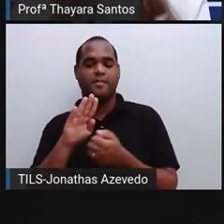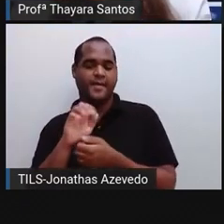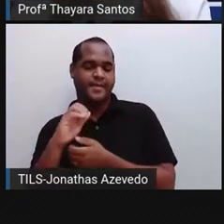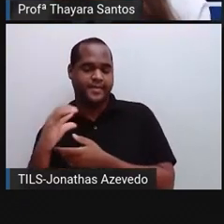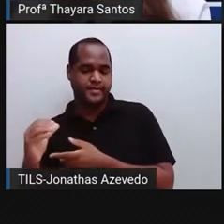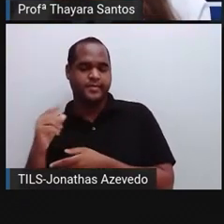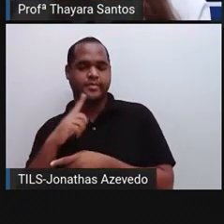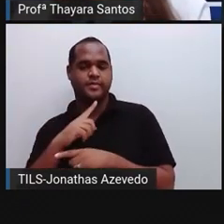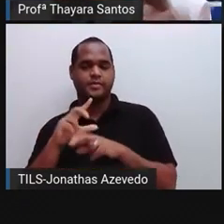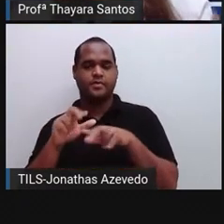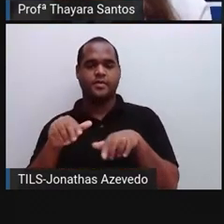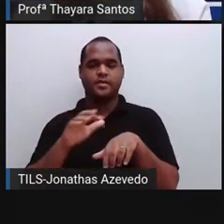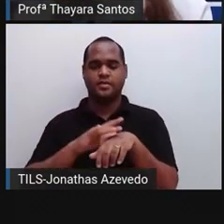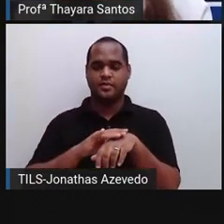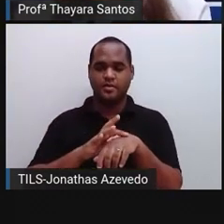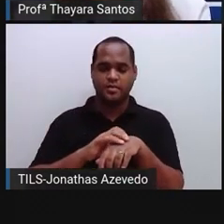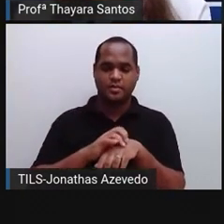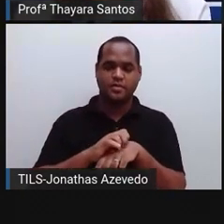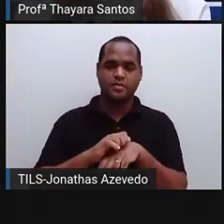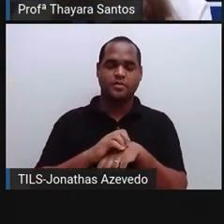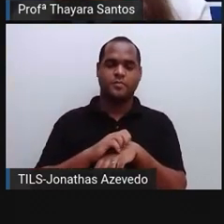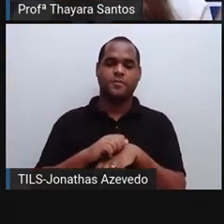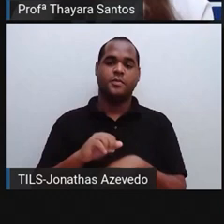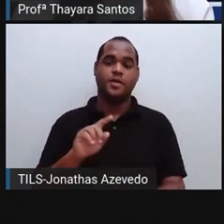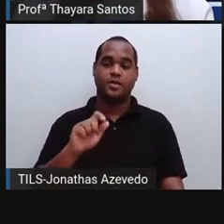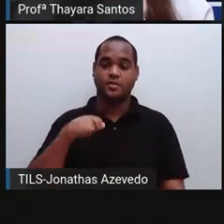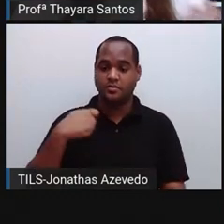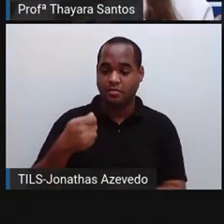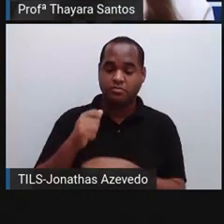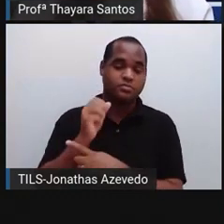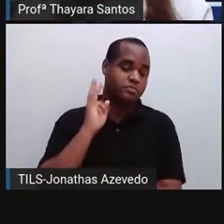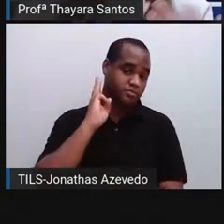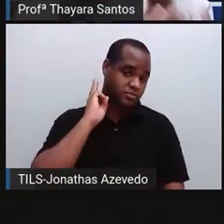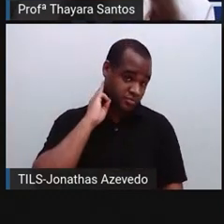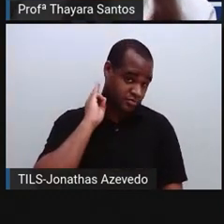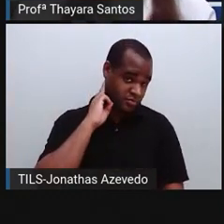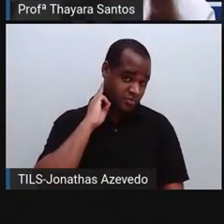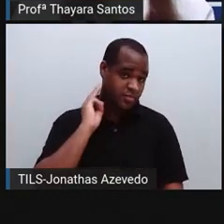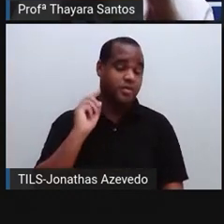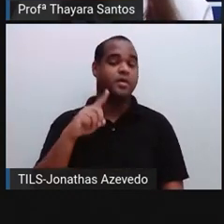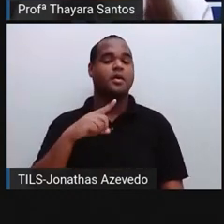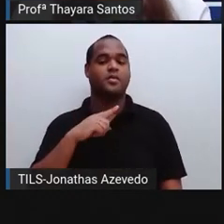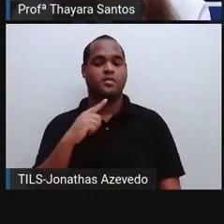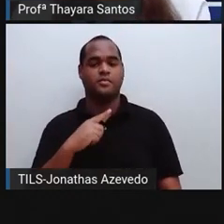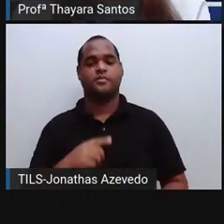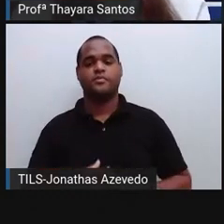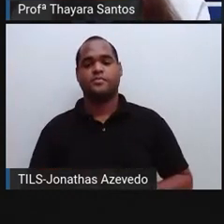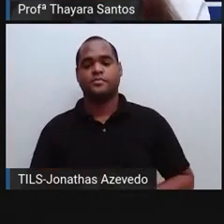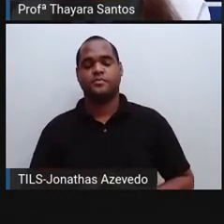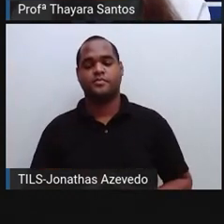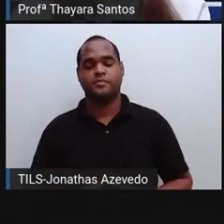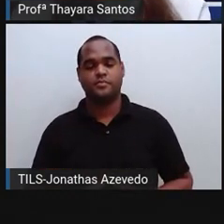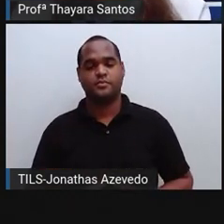provocam a doença, promovem a doença que a gente chama de meningite, que é uma inflamação dessas meninges.